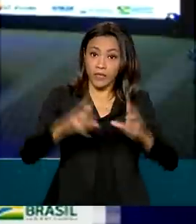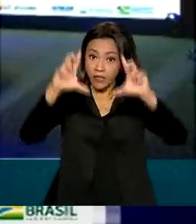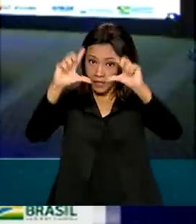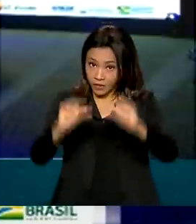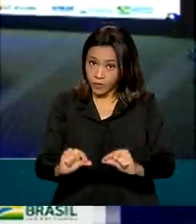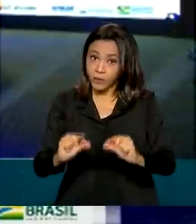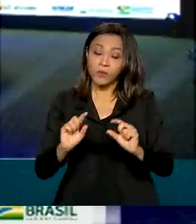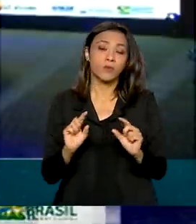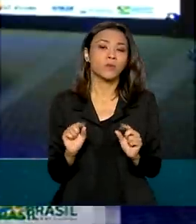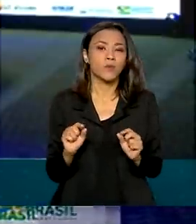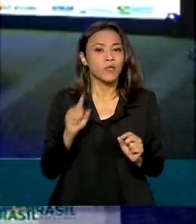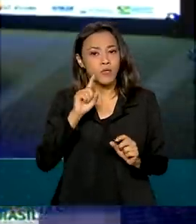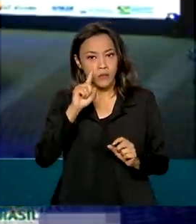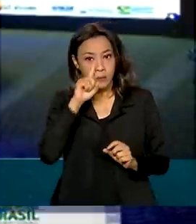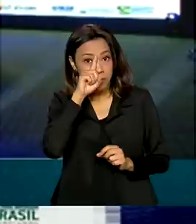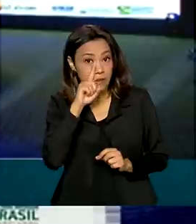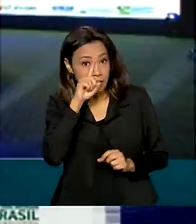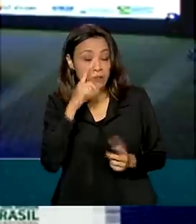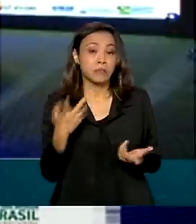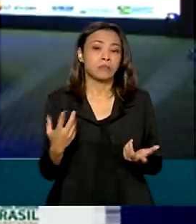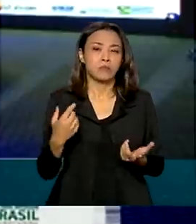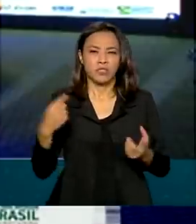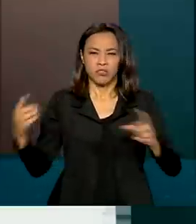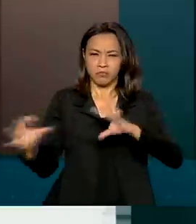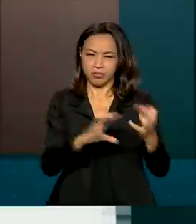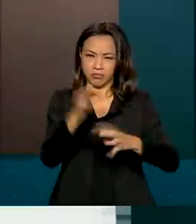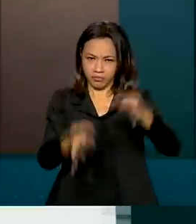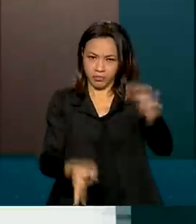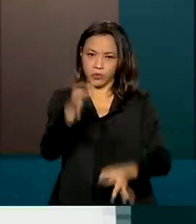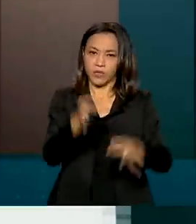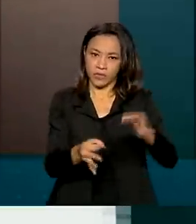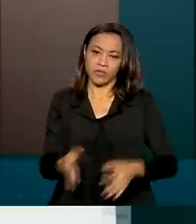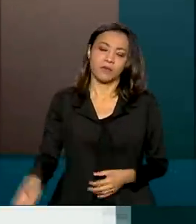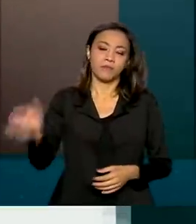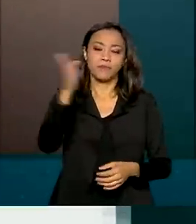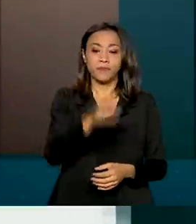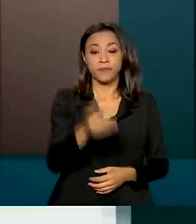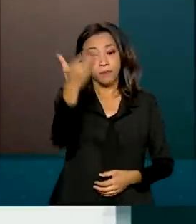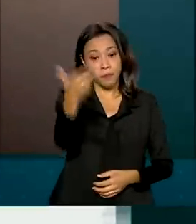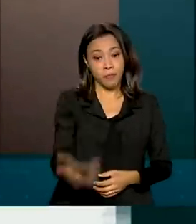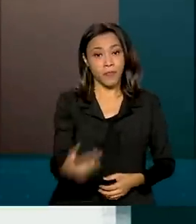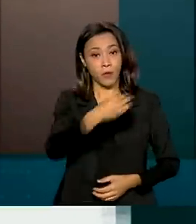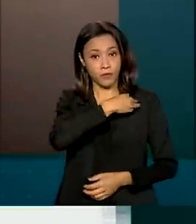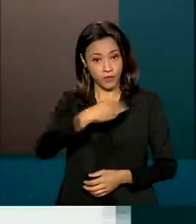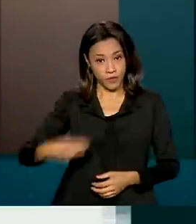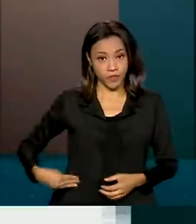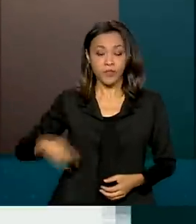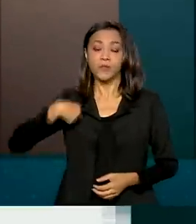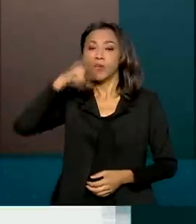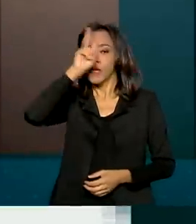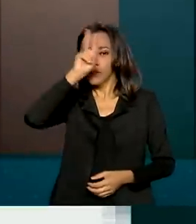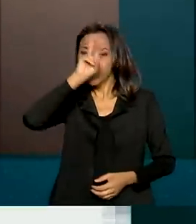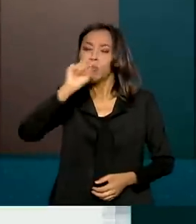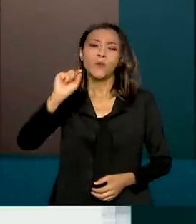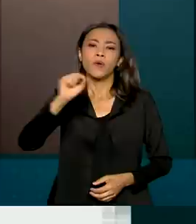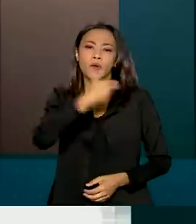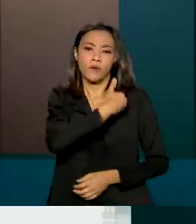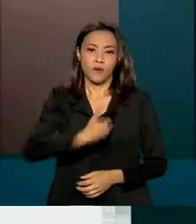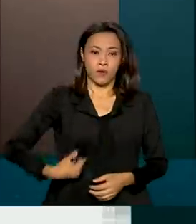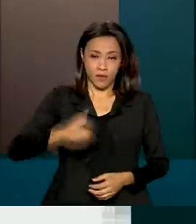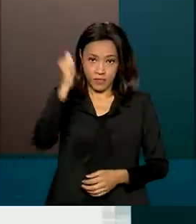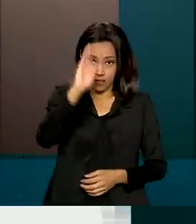exposição, o risco de judicialização. O ministro Fábio Faria lembrou que o governo brasileiro